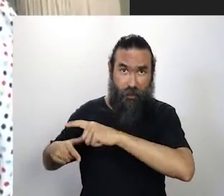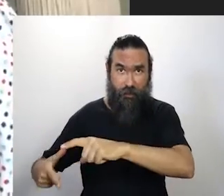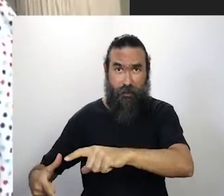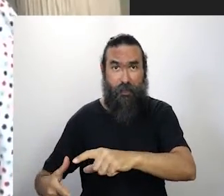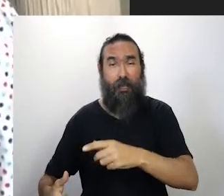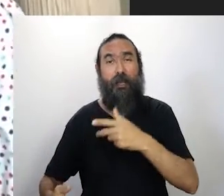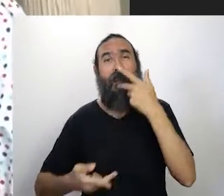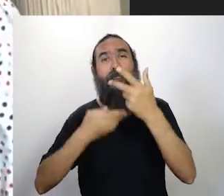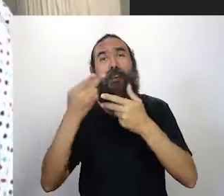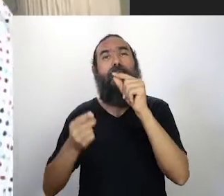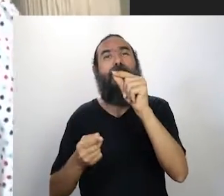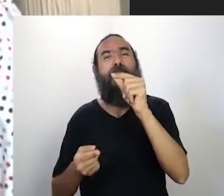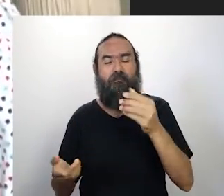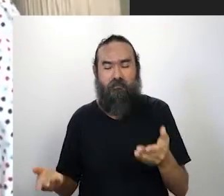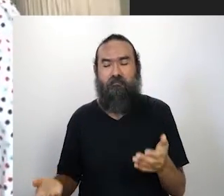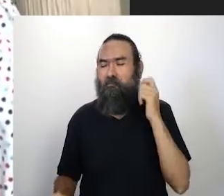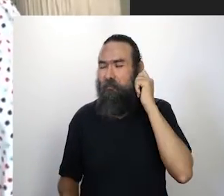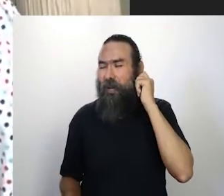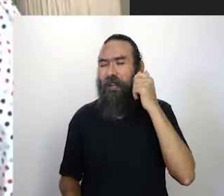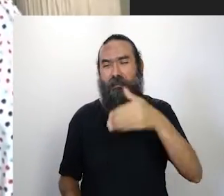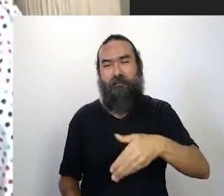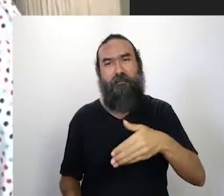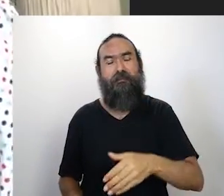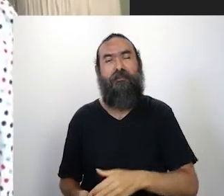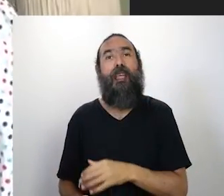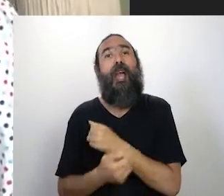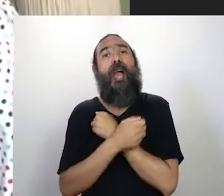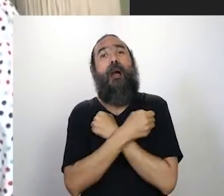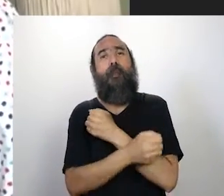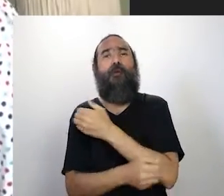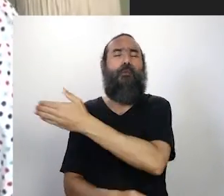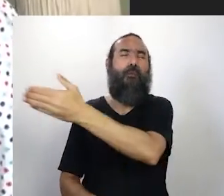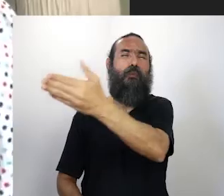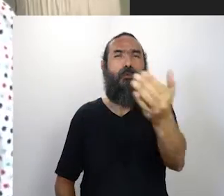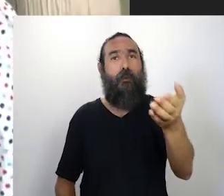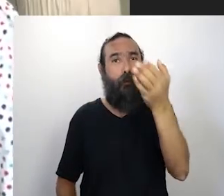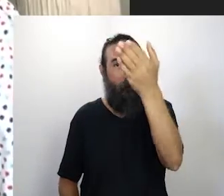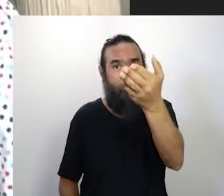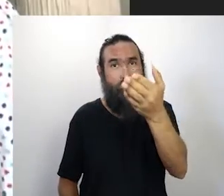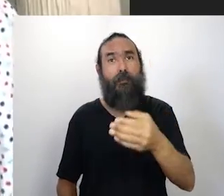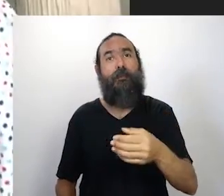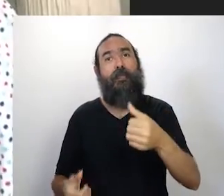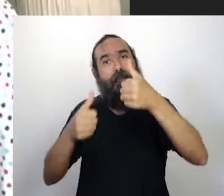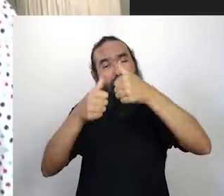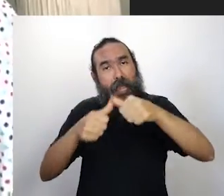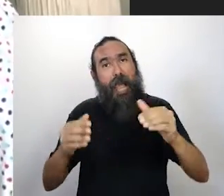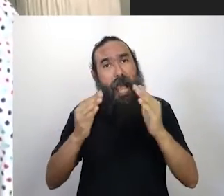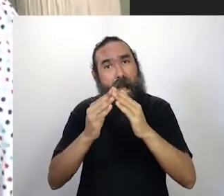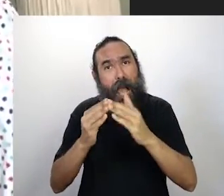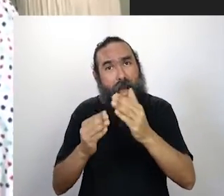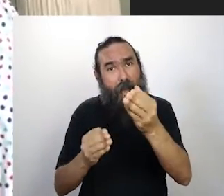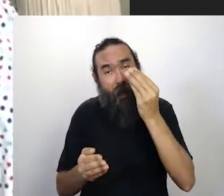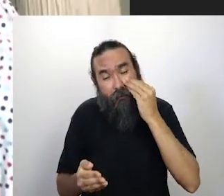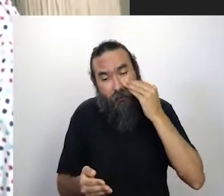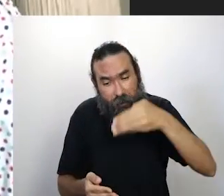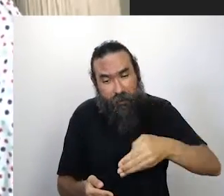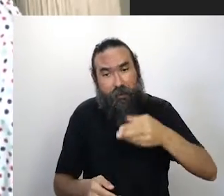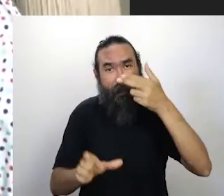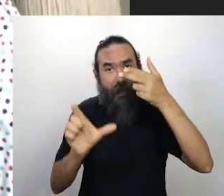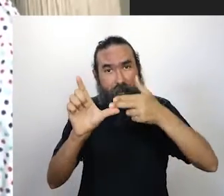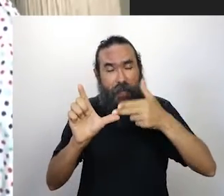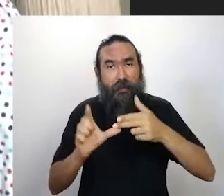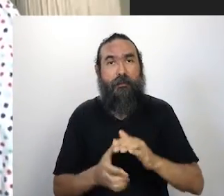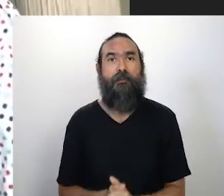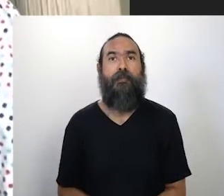dizer que é muito bacana estar aqui, mandar um abraço para todos e você também que está aí, o pessoal que está em casa e que está nos assistindo. Você sabe que,